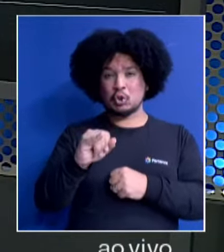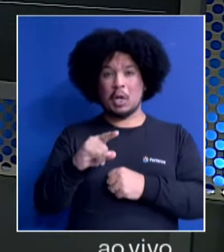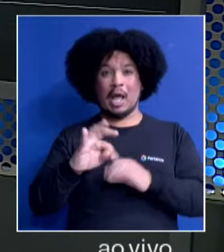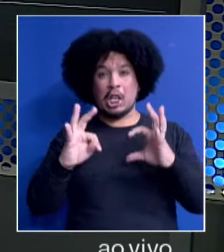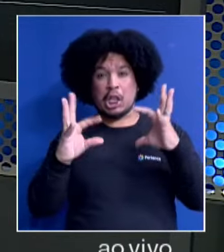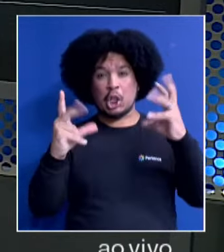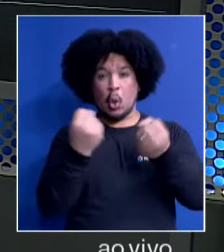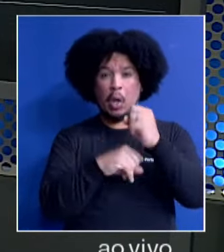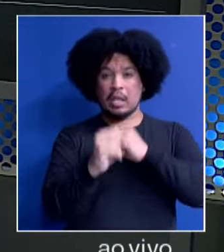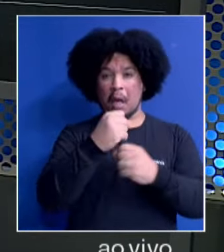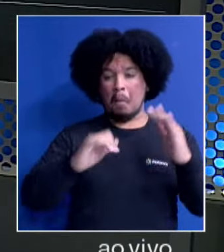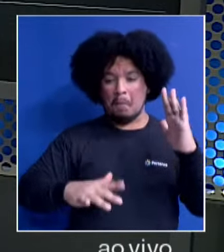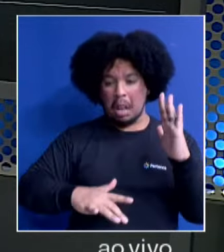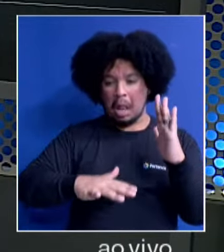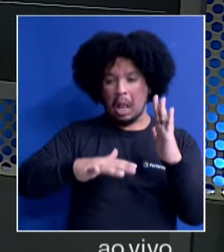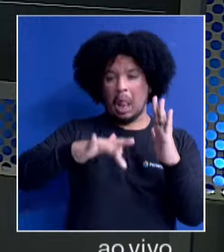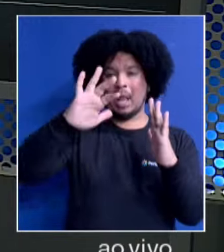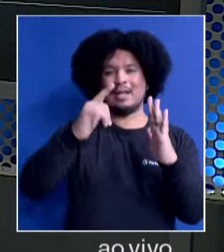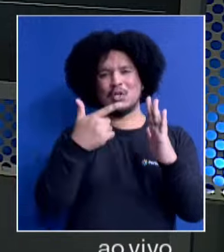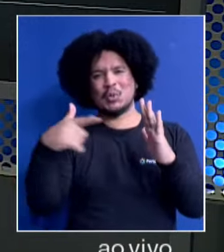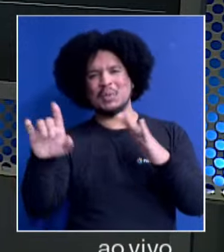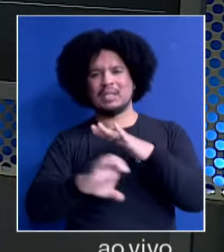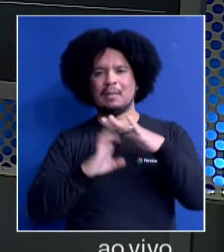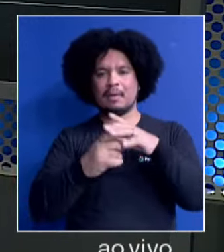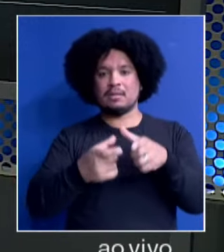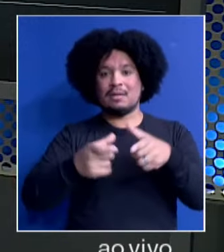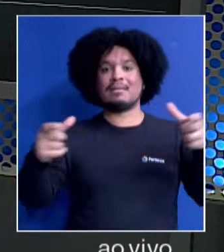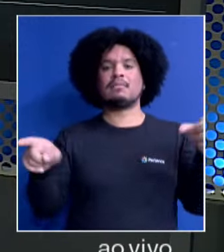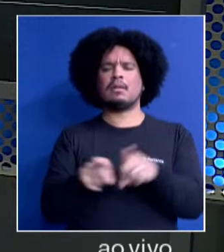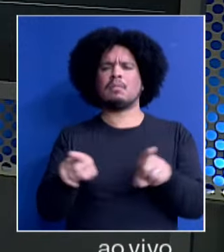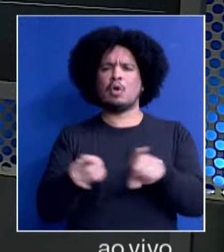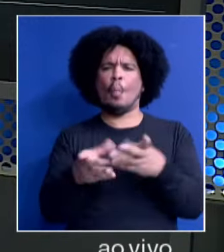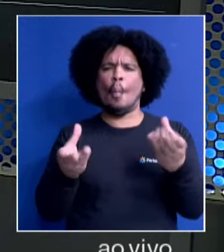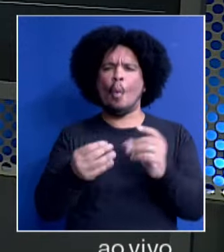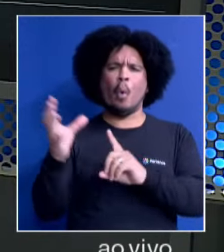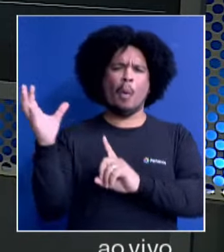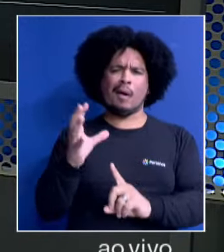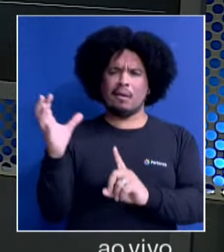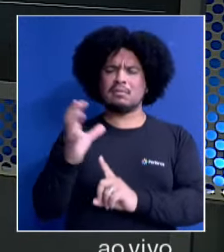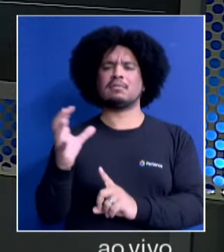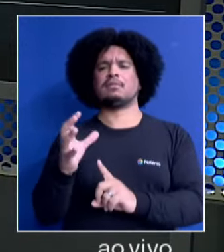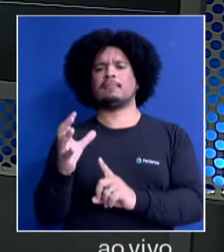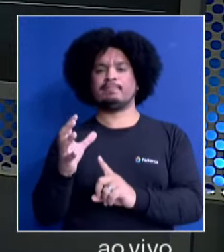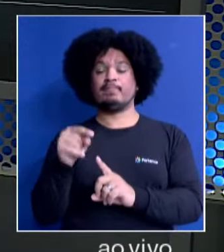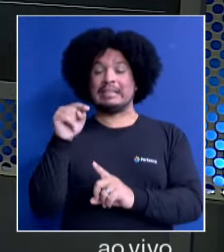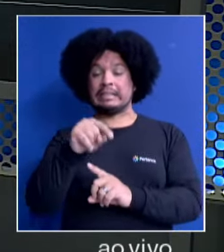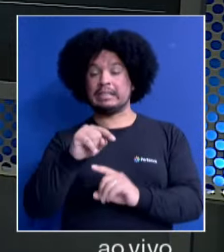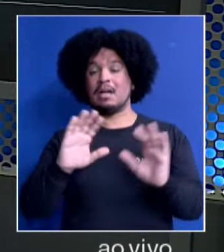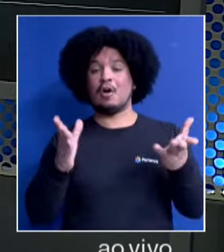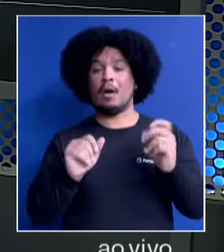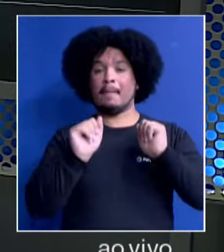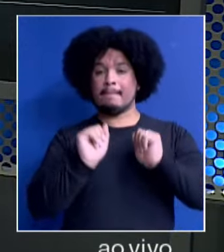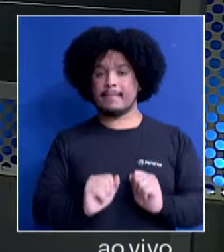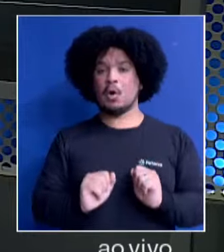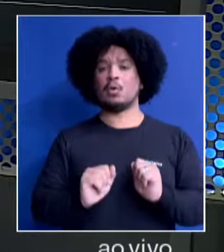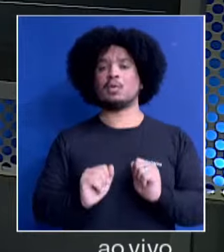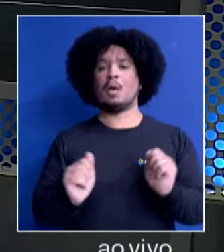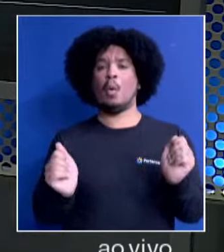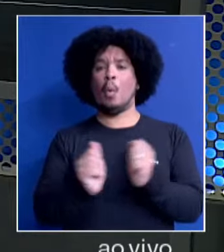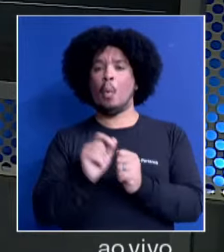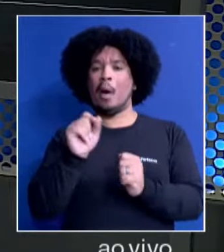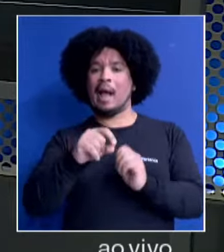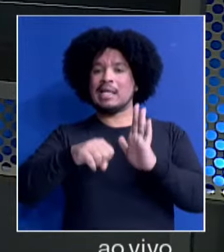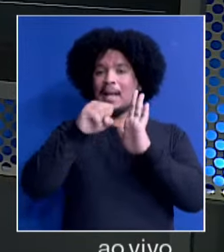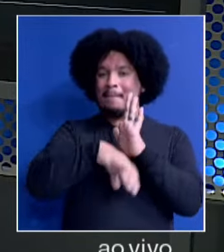debaixo d'água. Outras grandes empresas também foram bastante afetadas e elas agora poderão, através desse